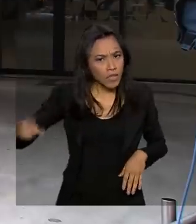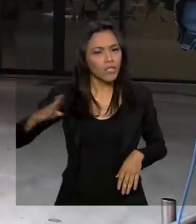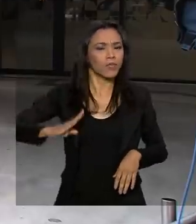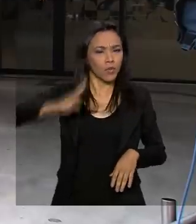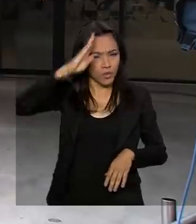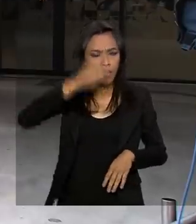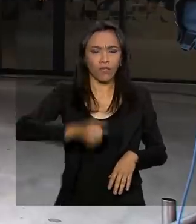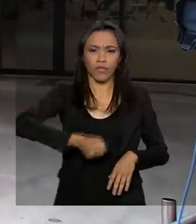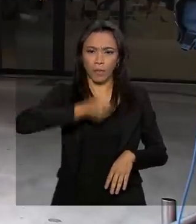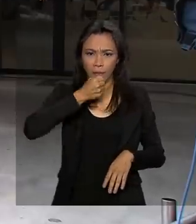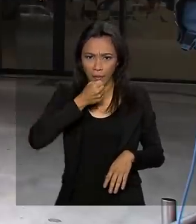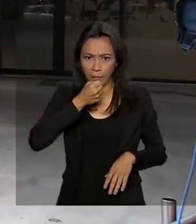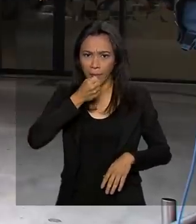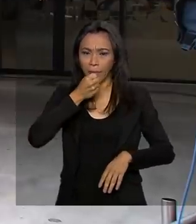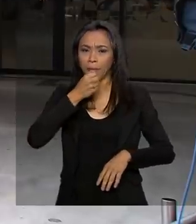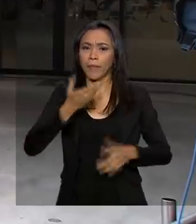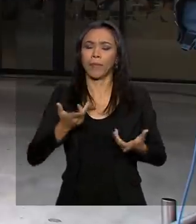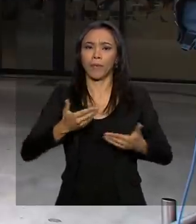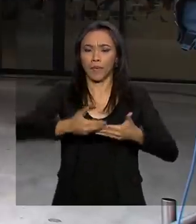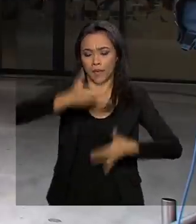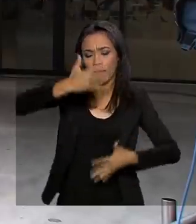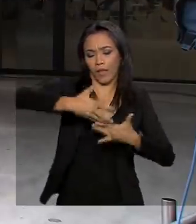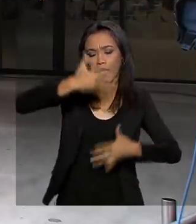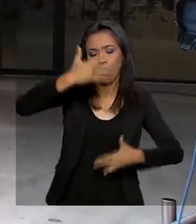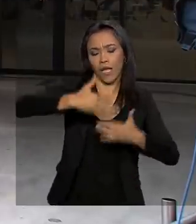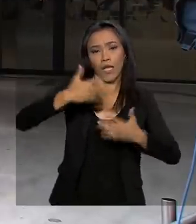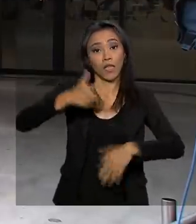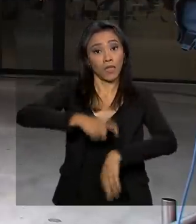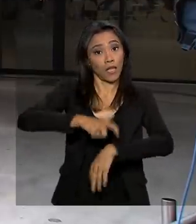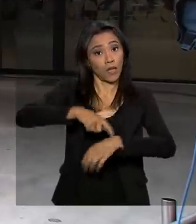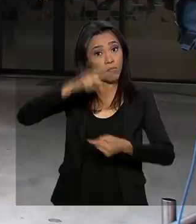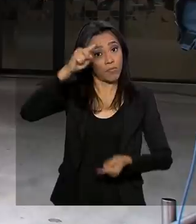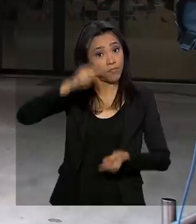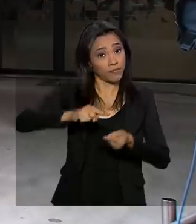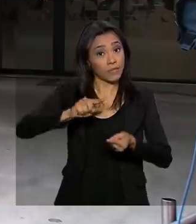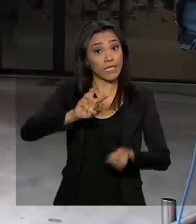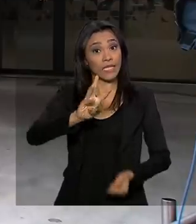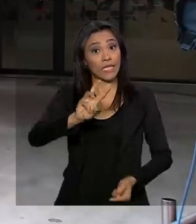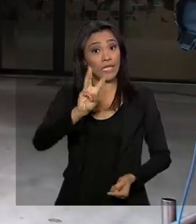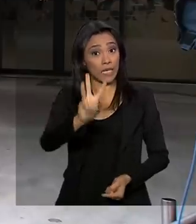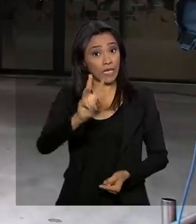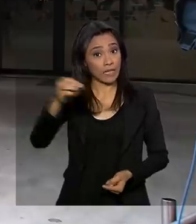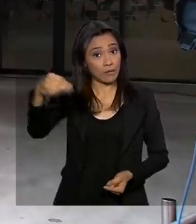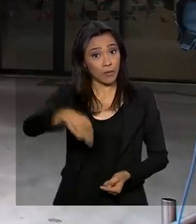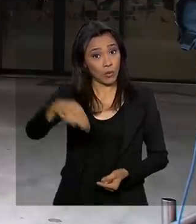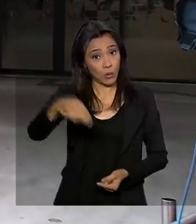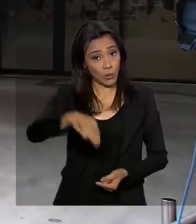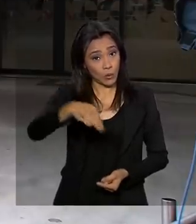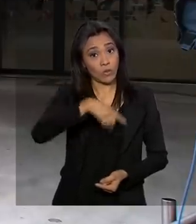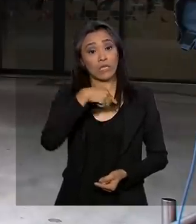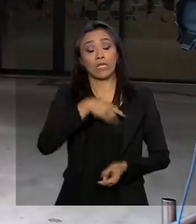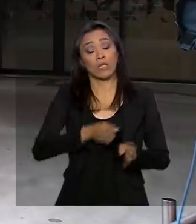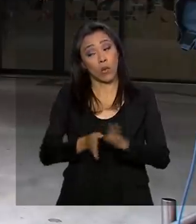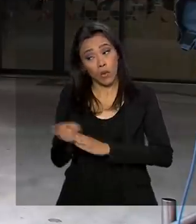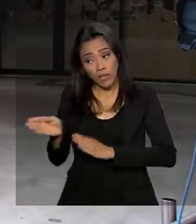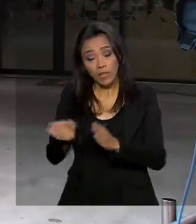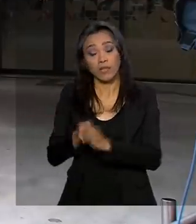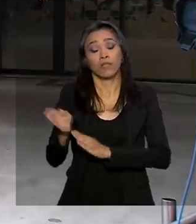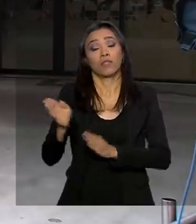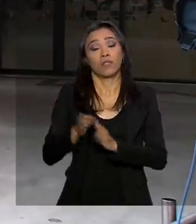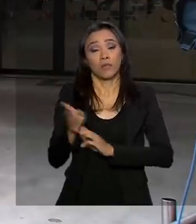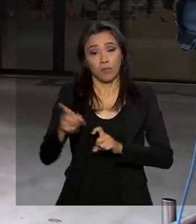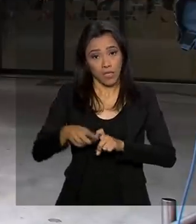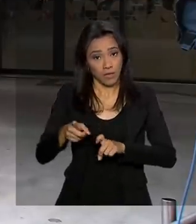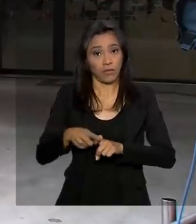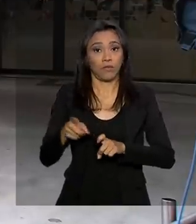redes sociais. Teve limitações de tempo, durou apenas três minutos por conta de recomendações médicas. Mas